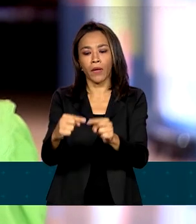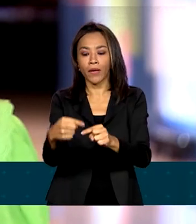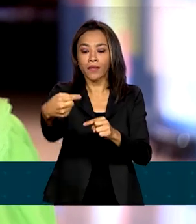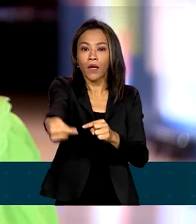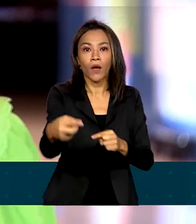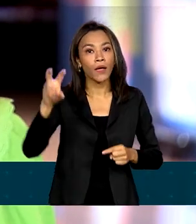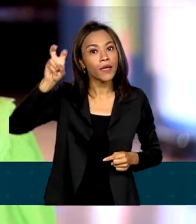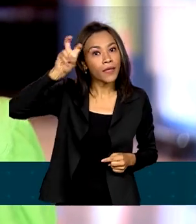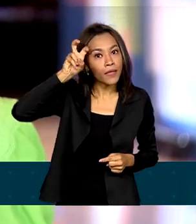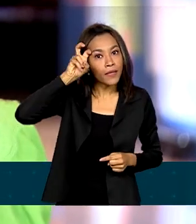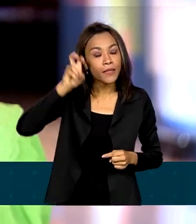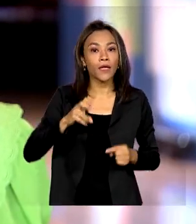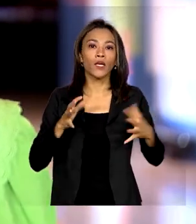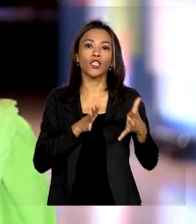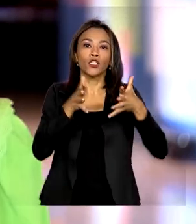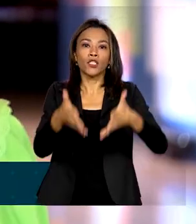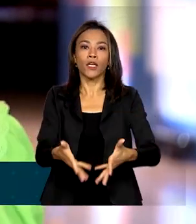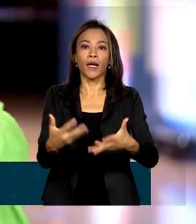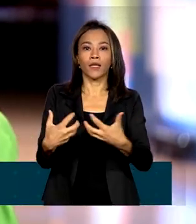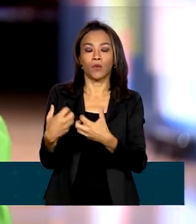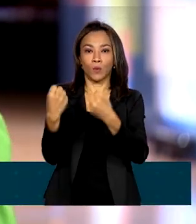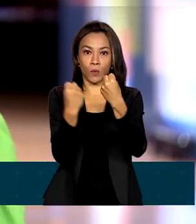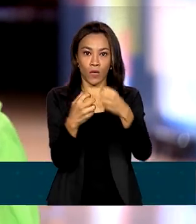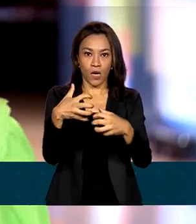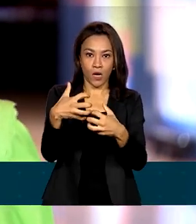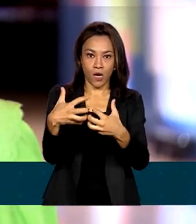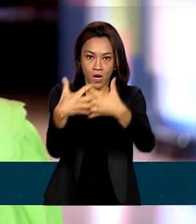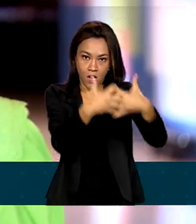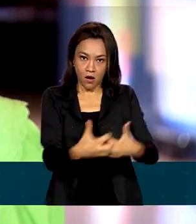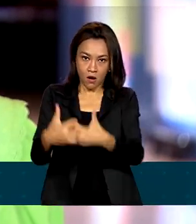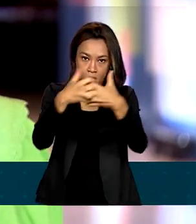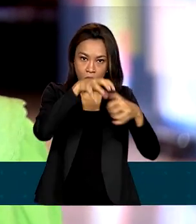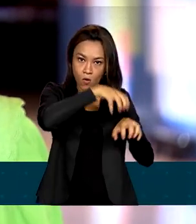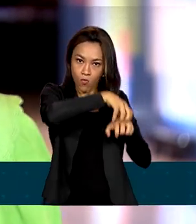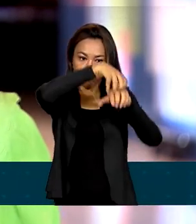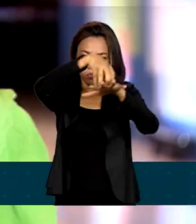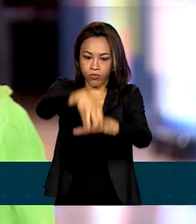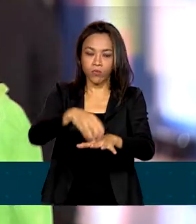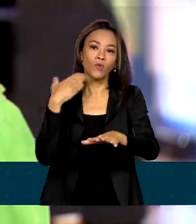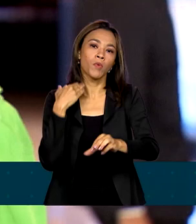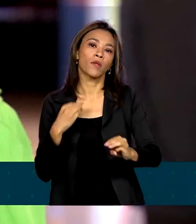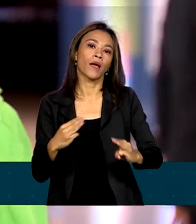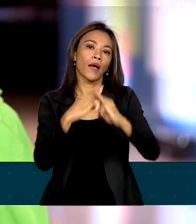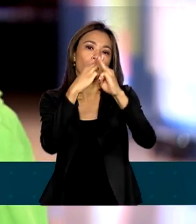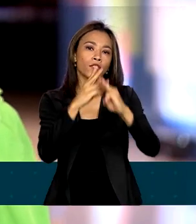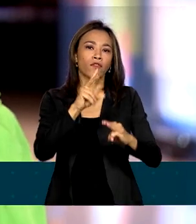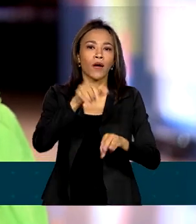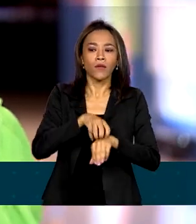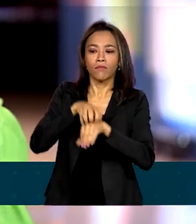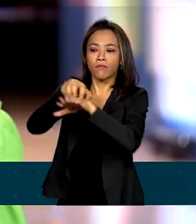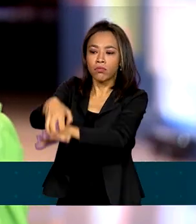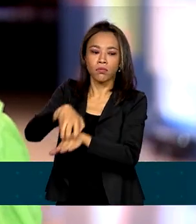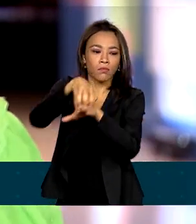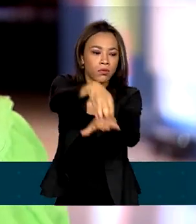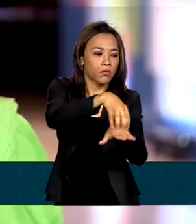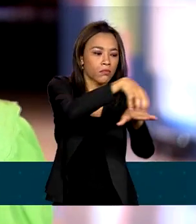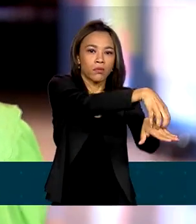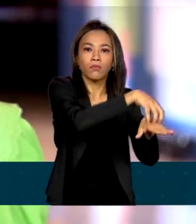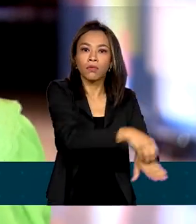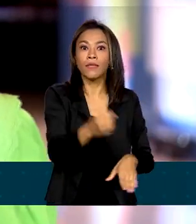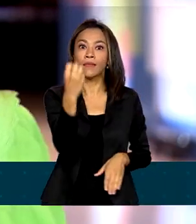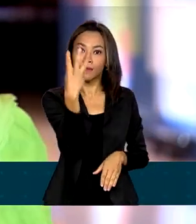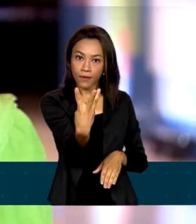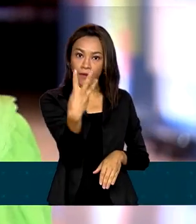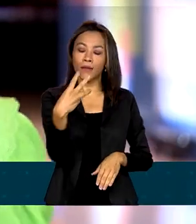caminhão Caixa na cidade de Bonfim, em Roraima. A unidade móvel ainda vai passar por outras três cidades no estado até